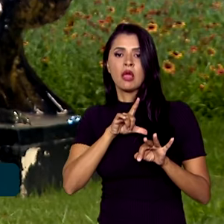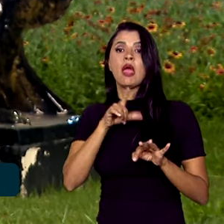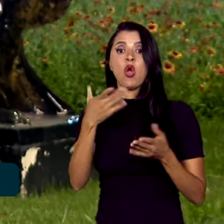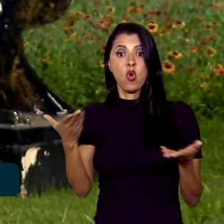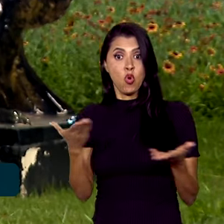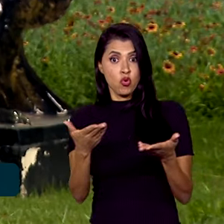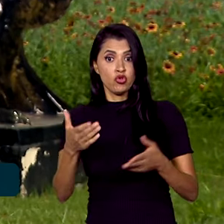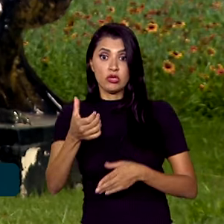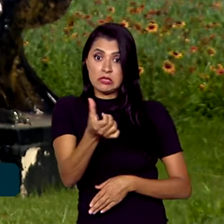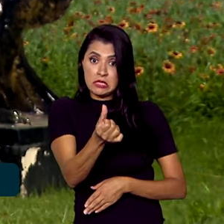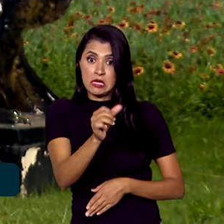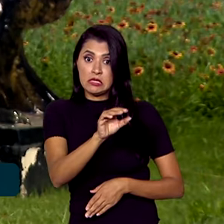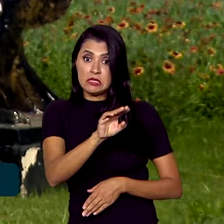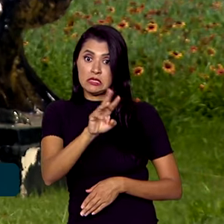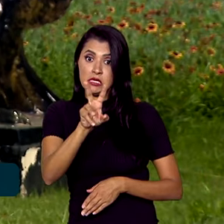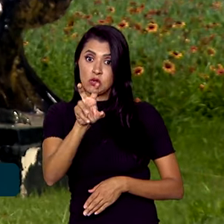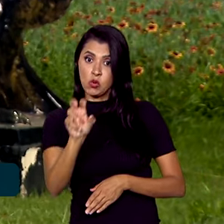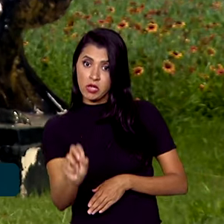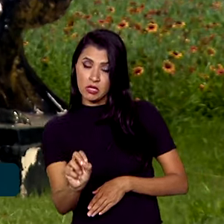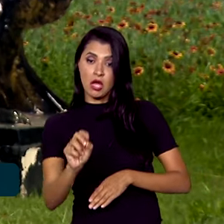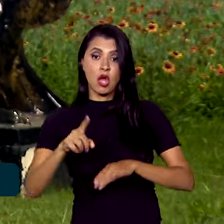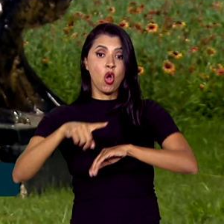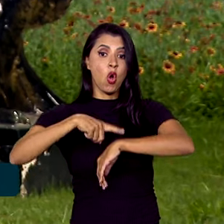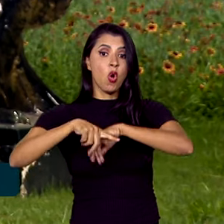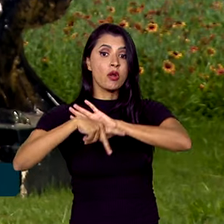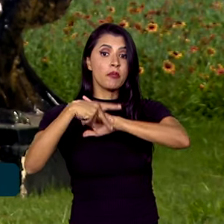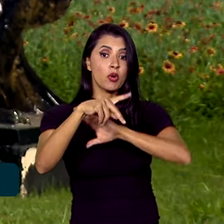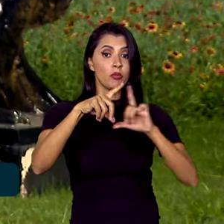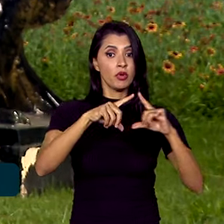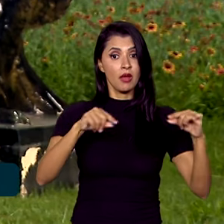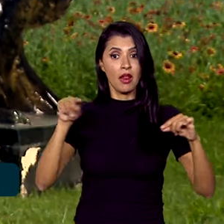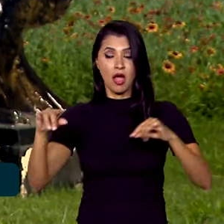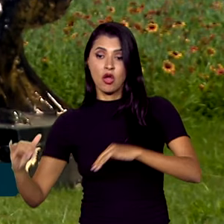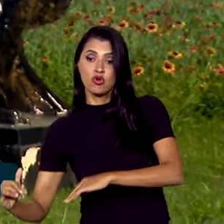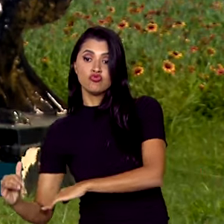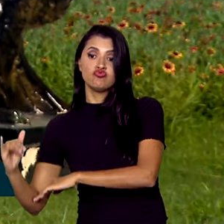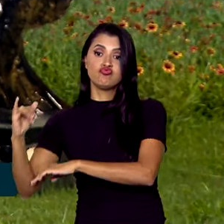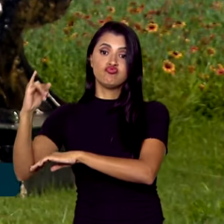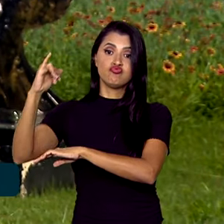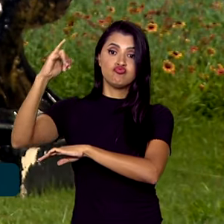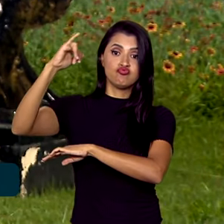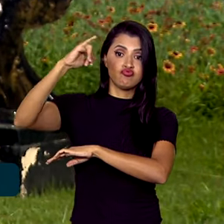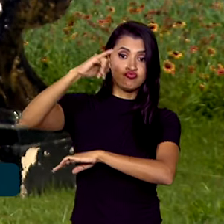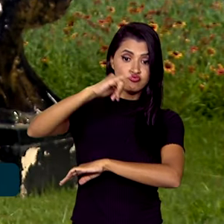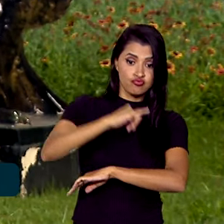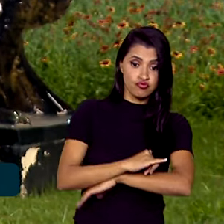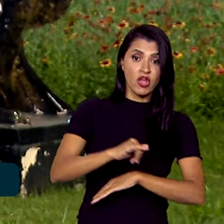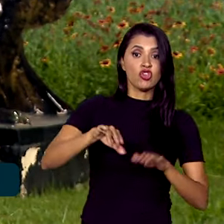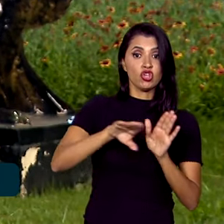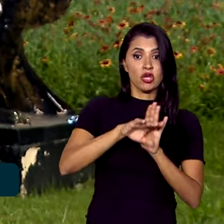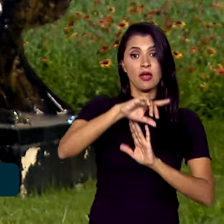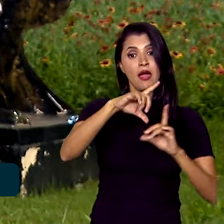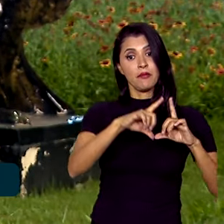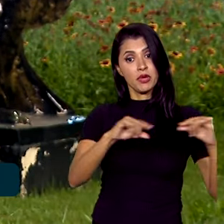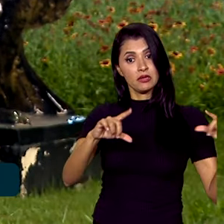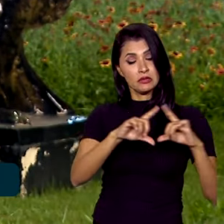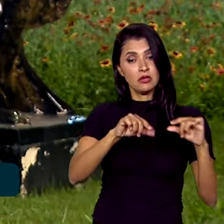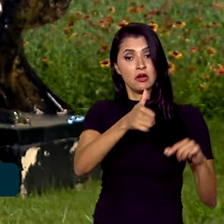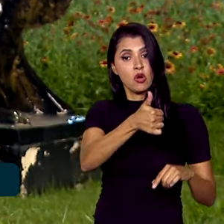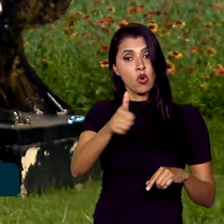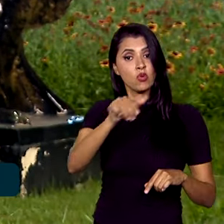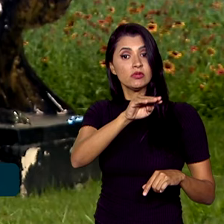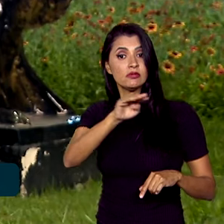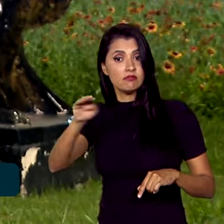horário de Brasília, o avião com os brasileiros decolou de Cairo, no Egito, e deve desembarcar aqui em Brasília às 11h30 da noite,